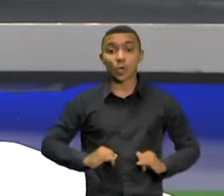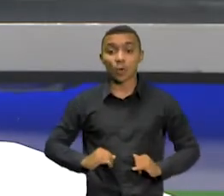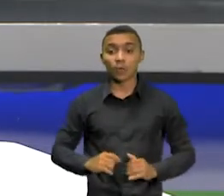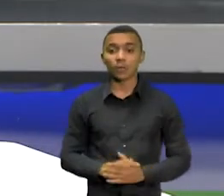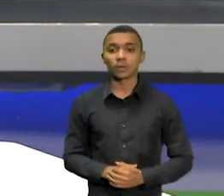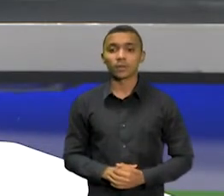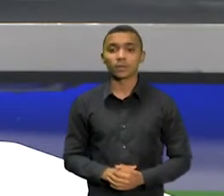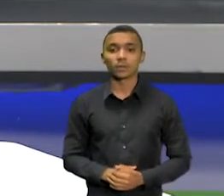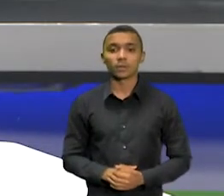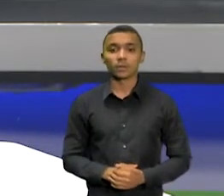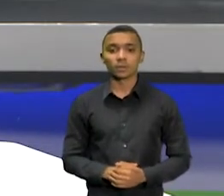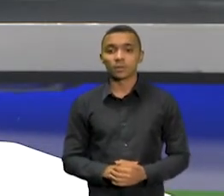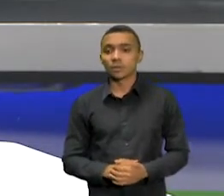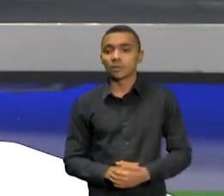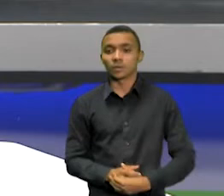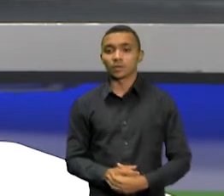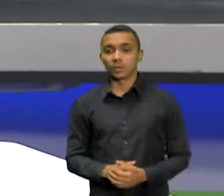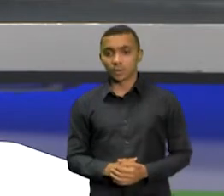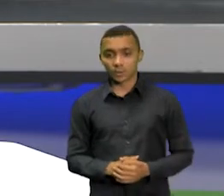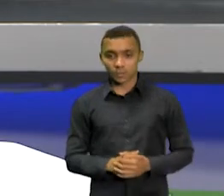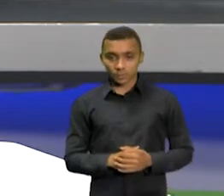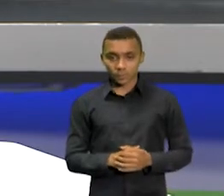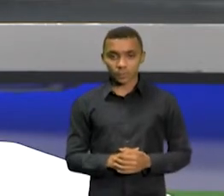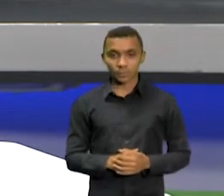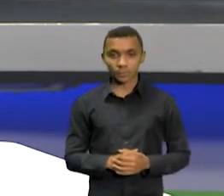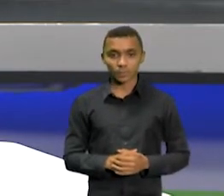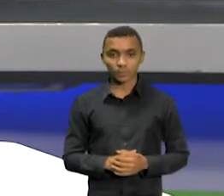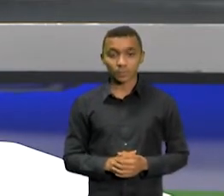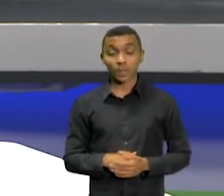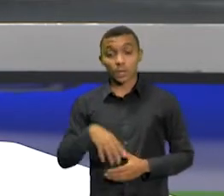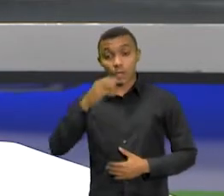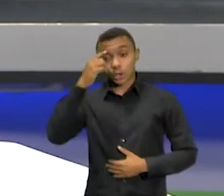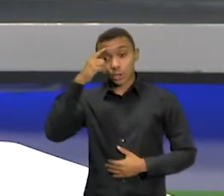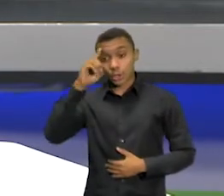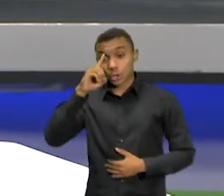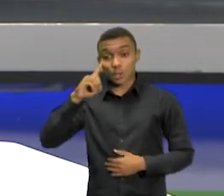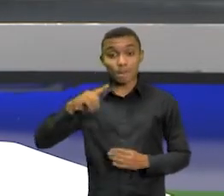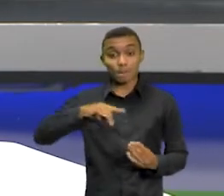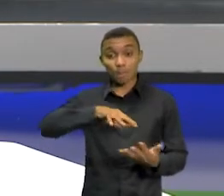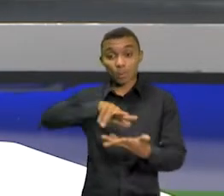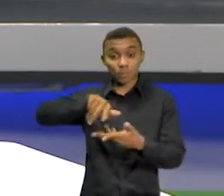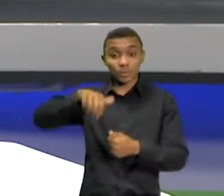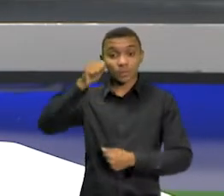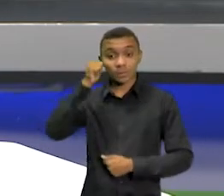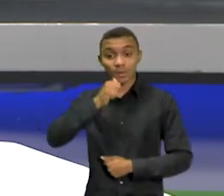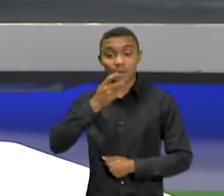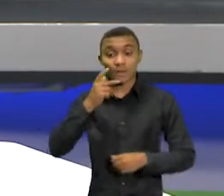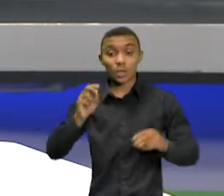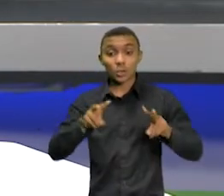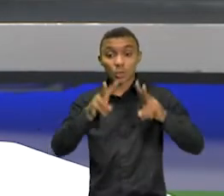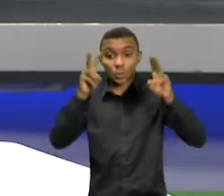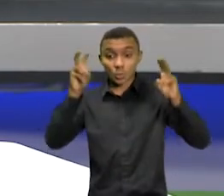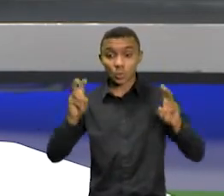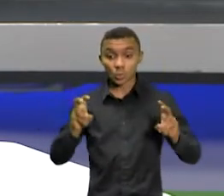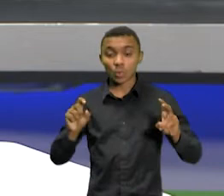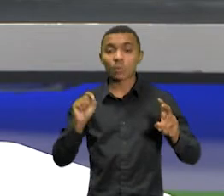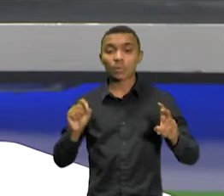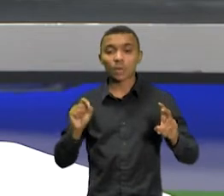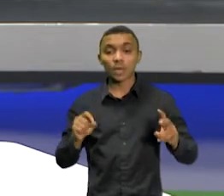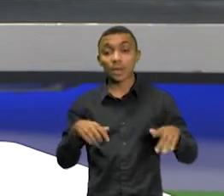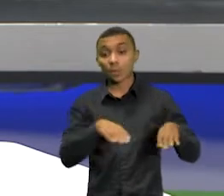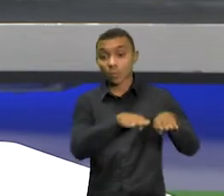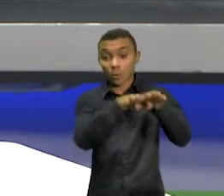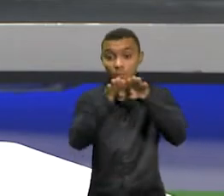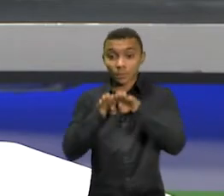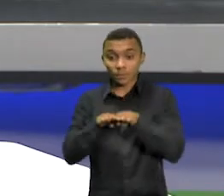O Dia Internacional da Mulher reforça a urgência da igualdade entre gêneros. A data simboliza também a luta das